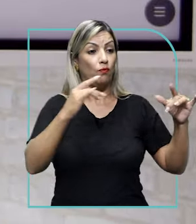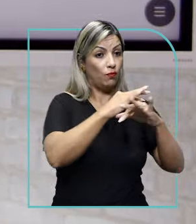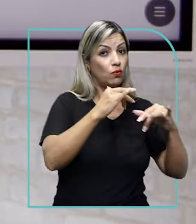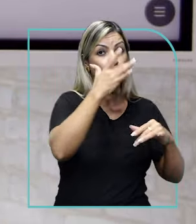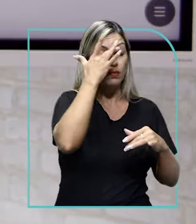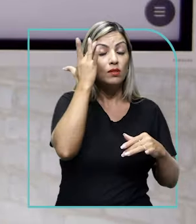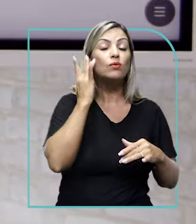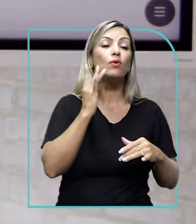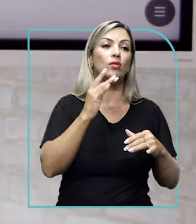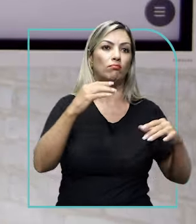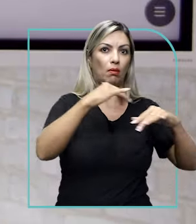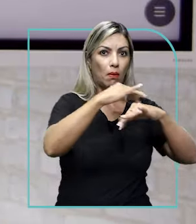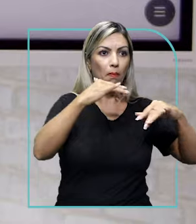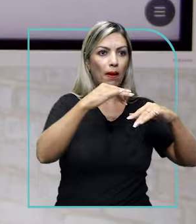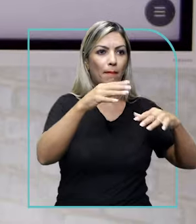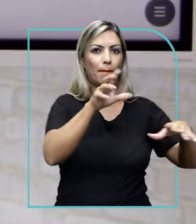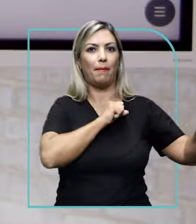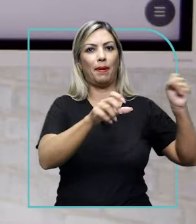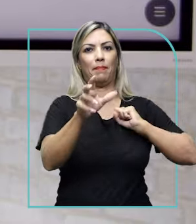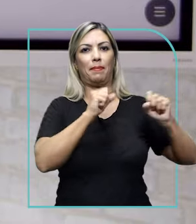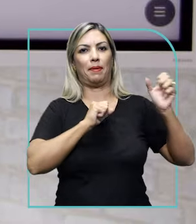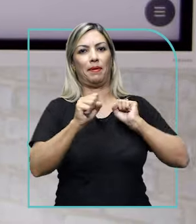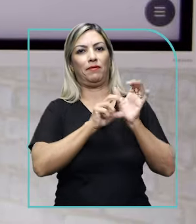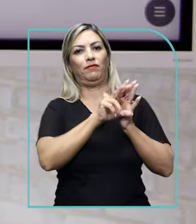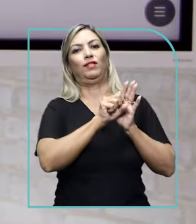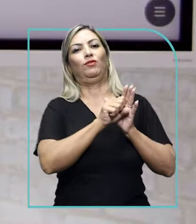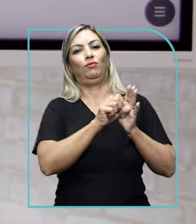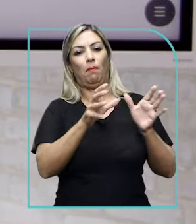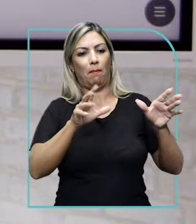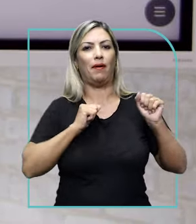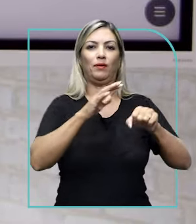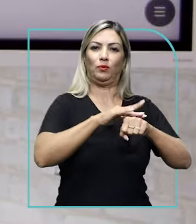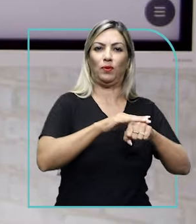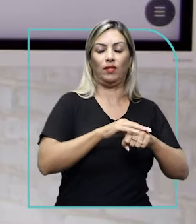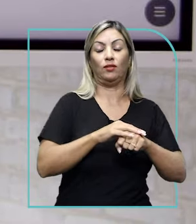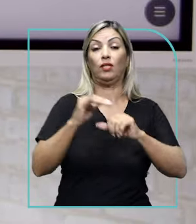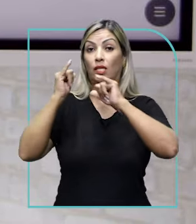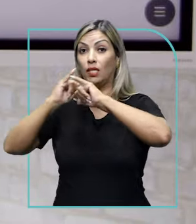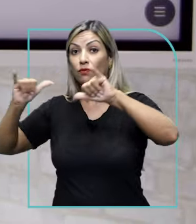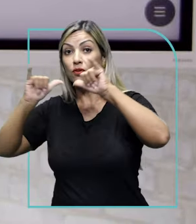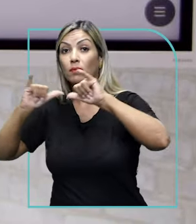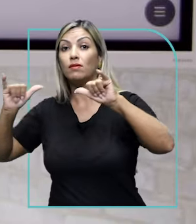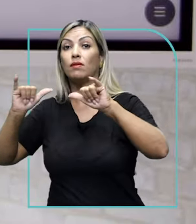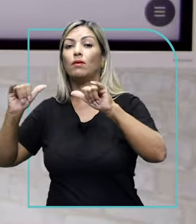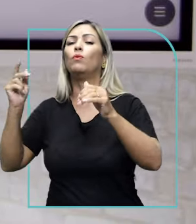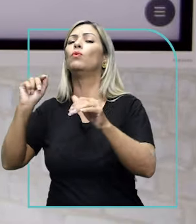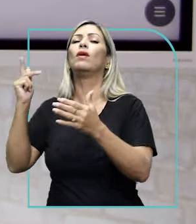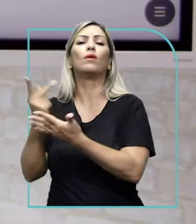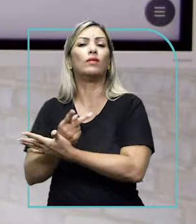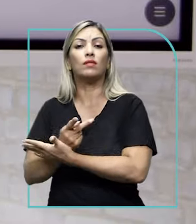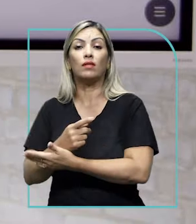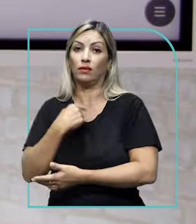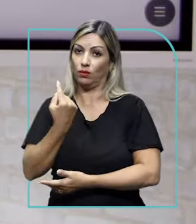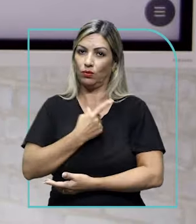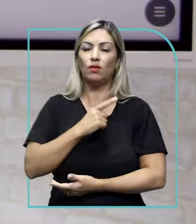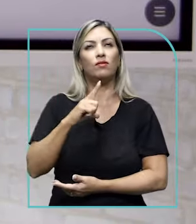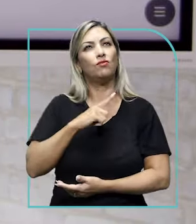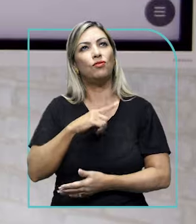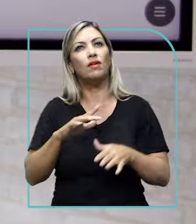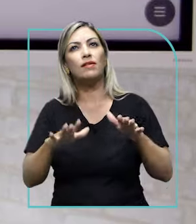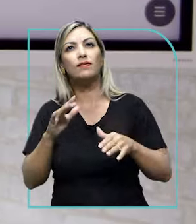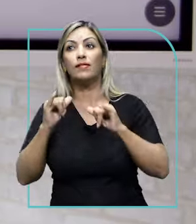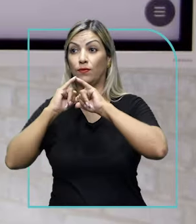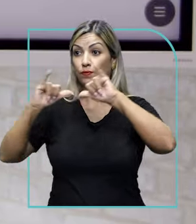pessoas, transmissão do vírus. Fluxo de informação, transmissão do que estava acontecendo. Então, nós tínhamos, às vezes,